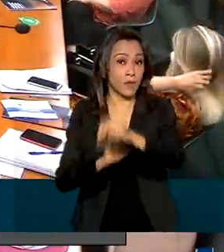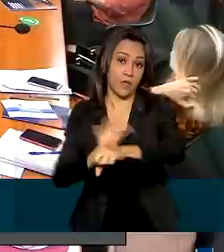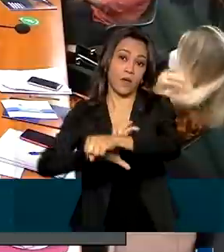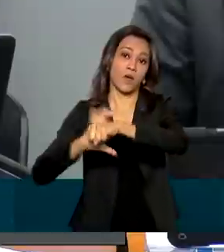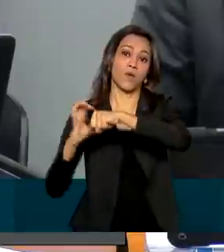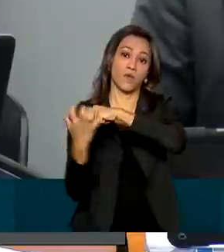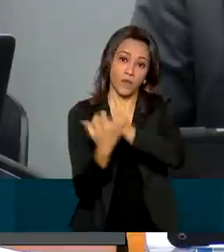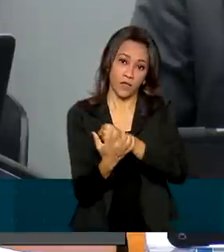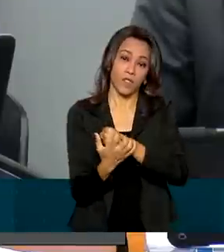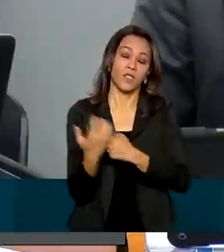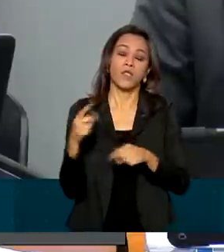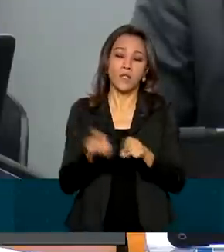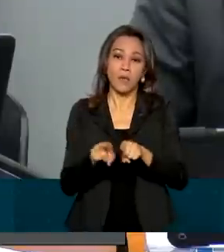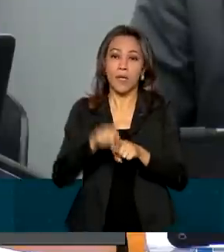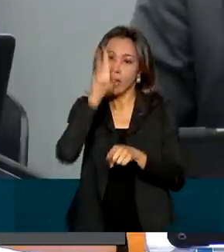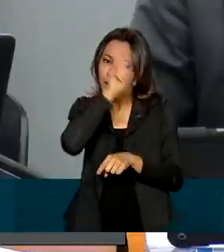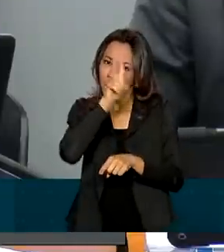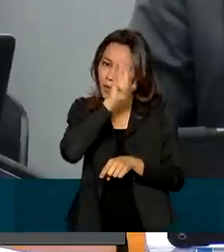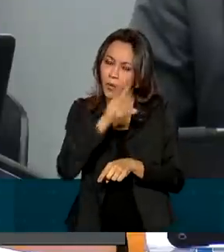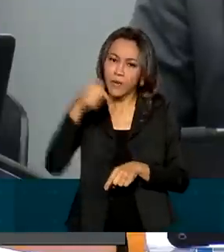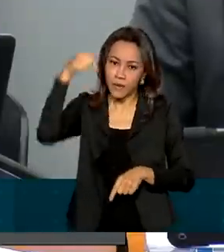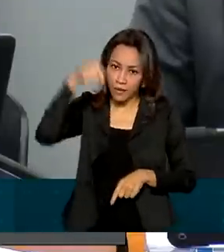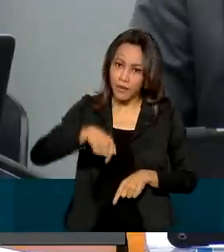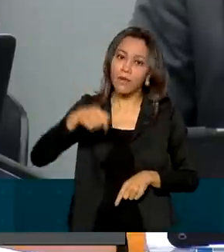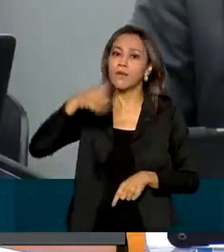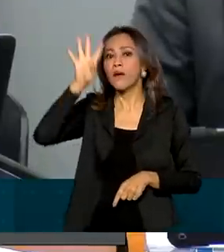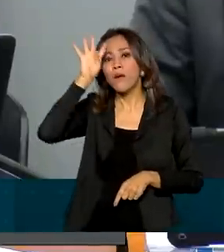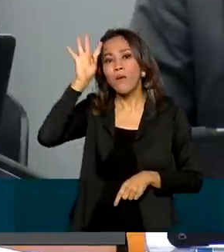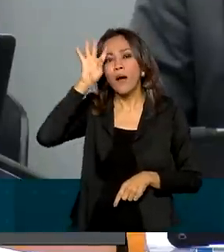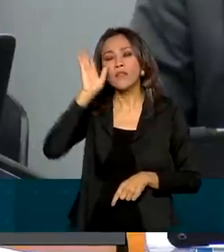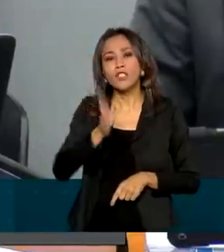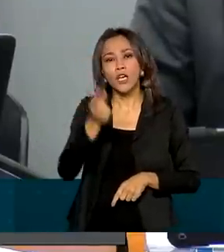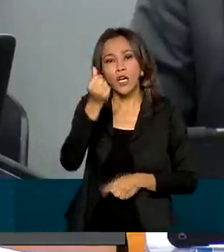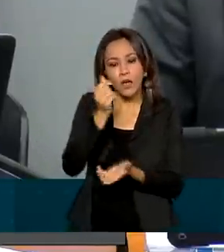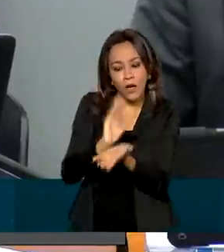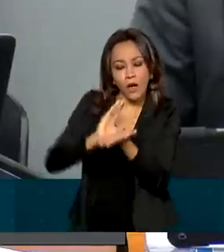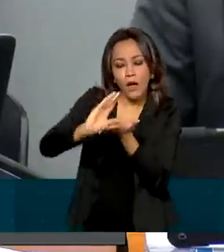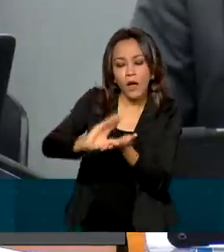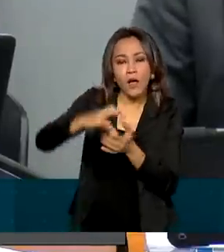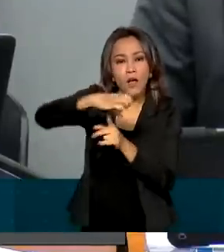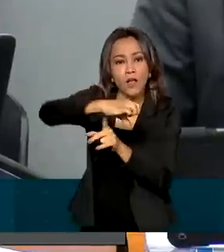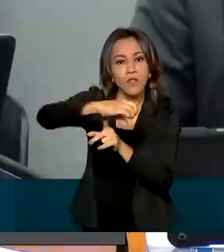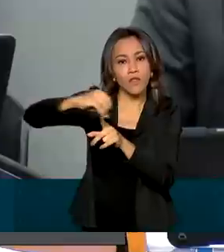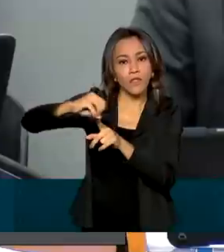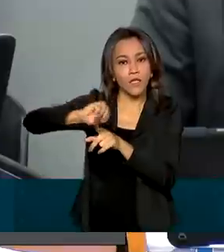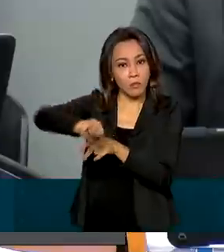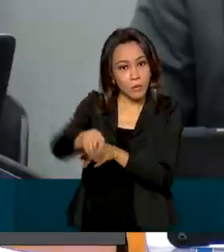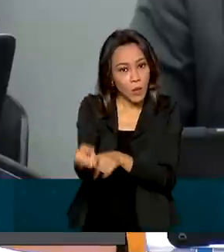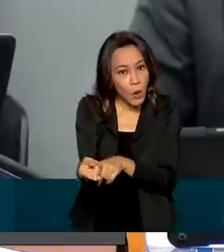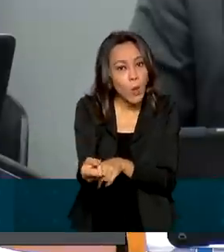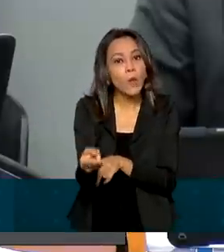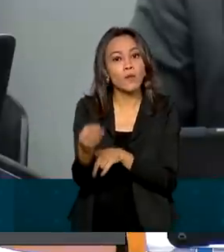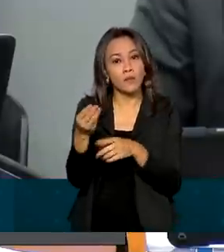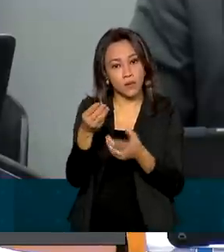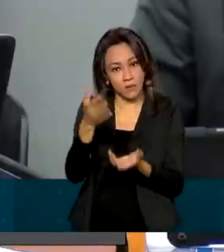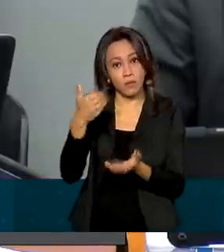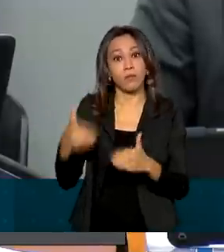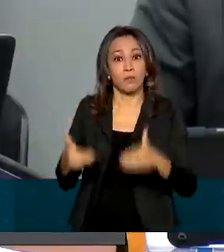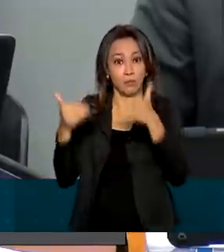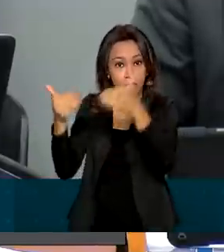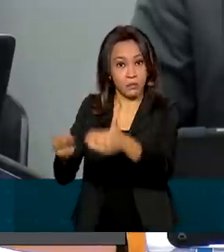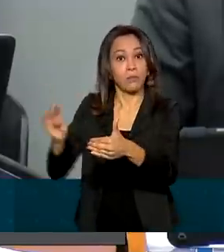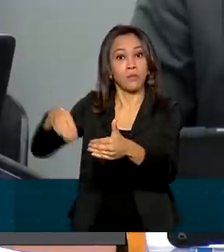-19. E lembrou que nesta quarta-feira foram liberados 900 milhões para a pasta da educação.